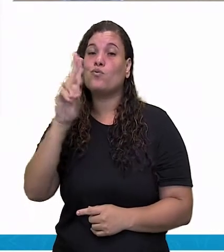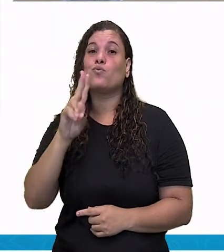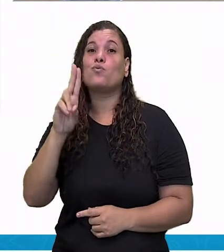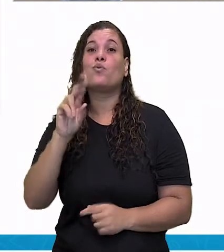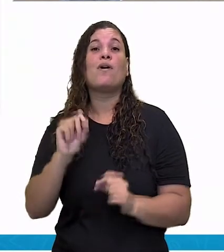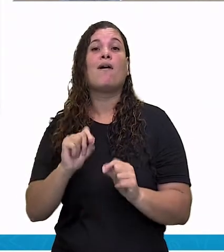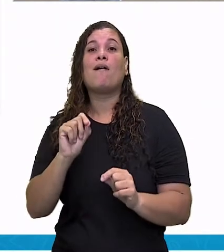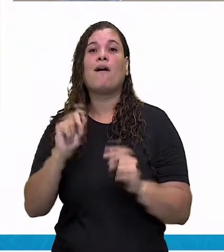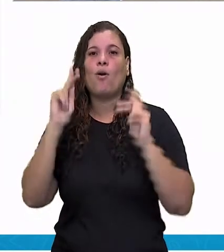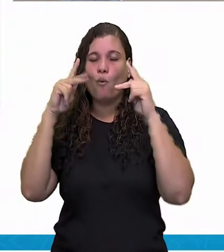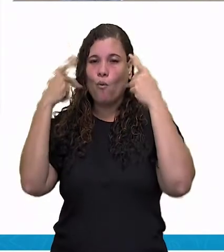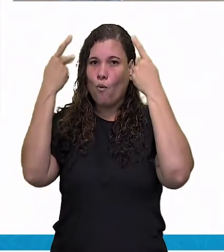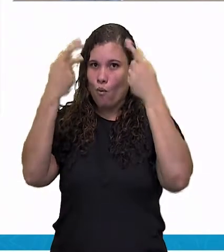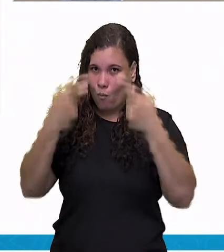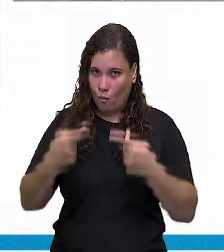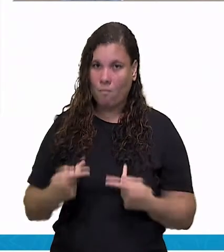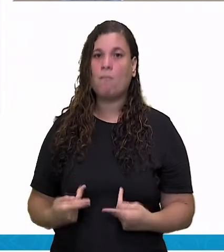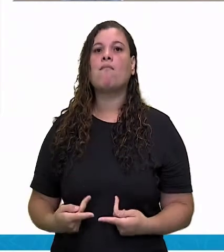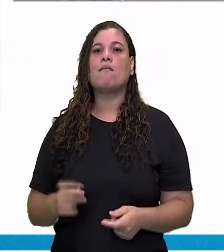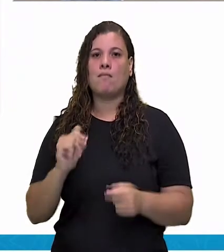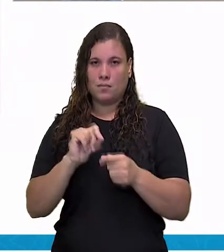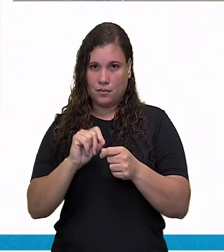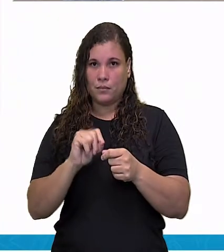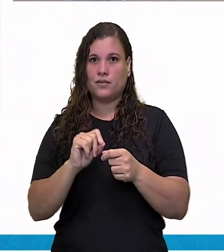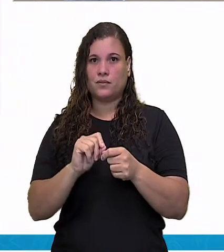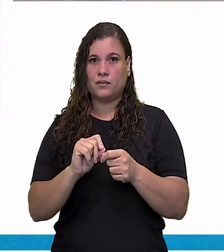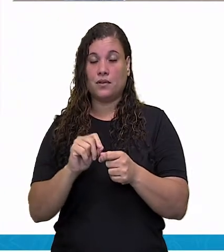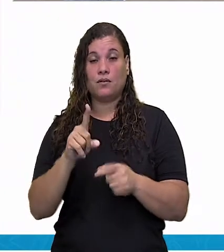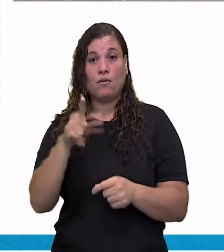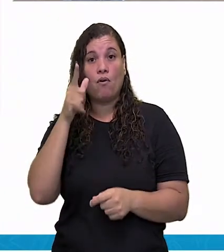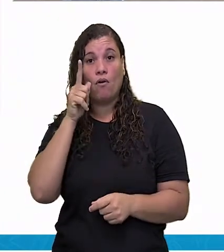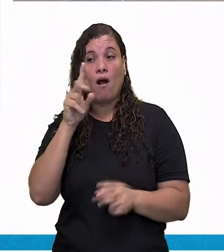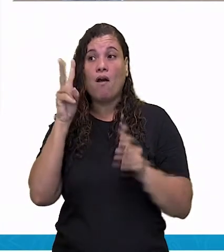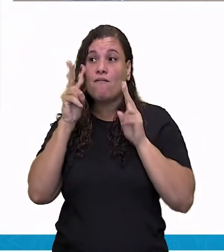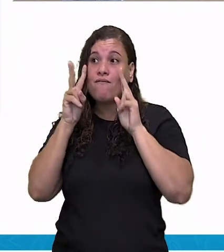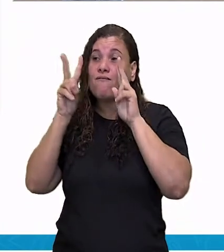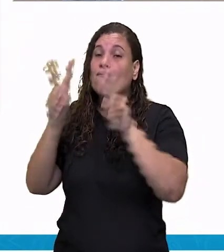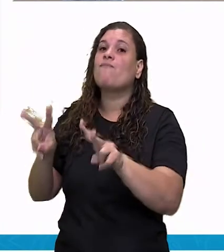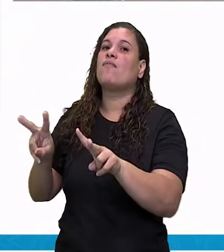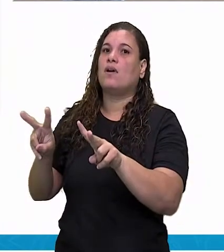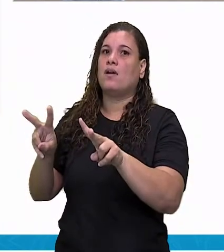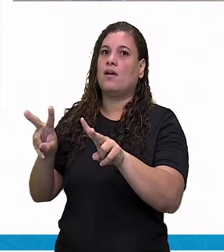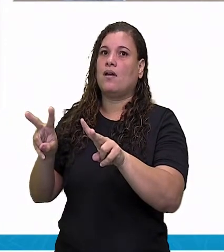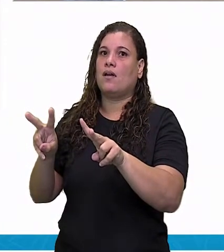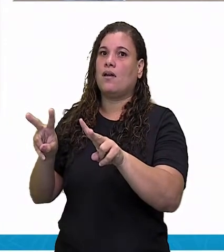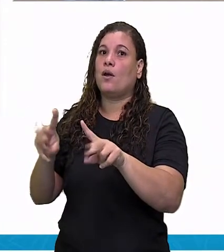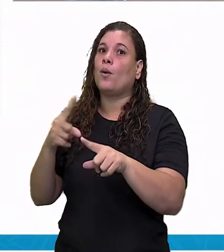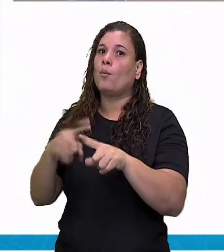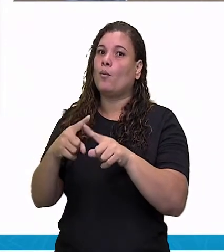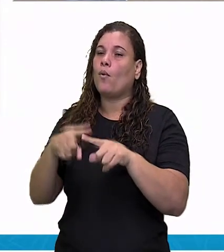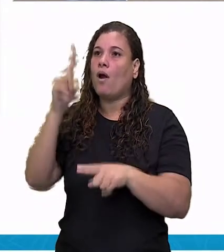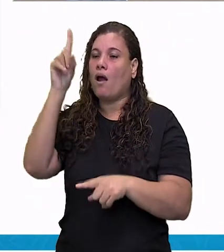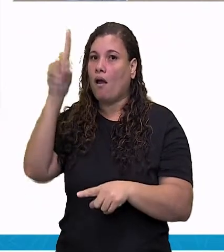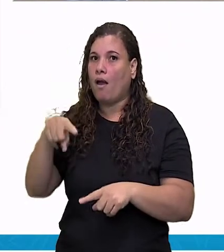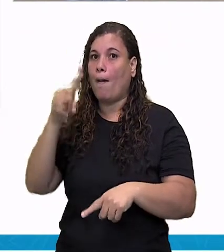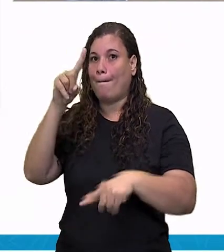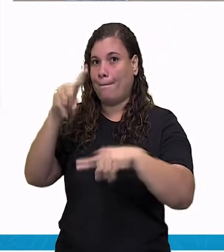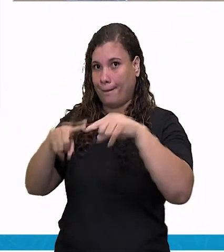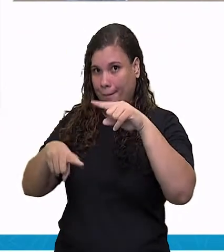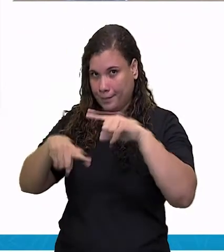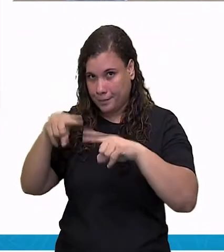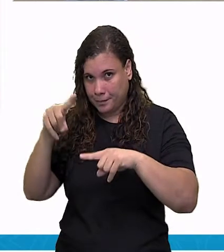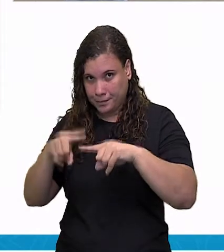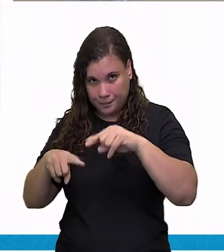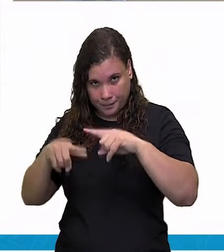pessoas que construíram essa igreja, eles tinham uma forma de pensar materiais próprios para essa época.